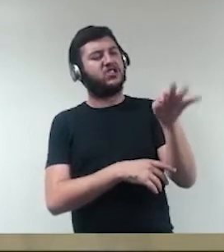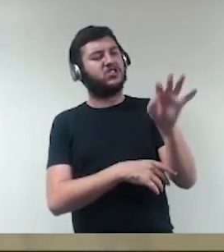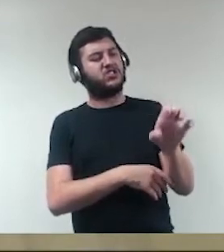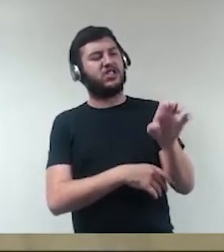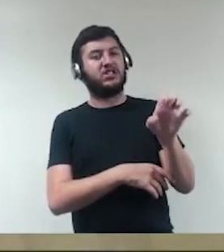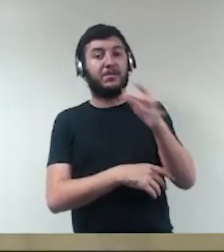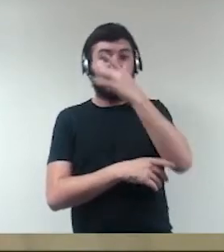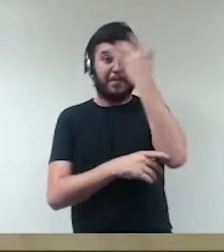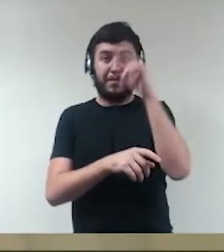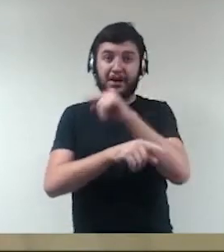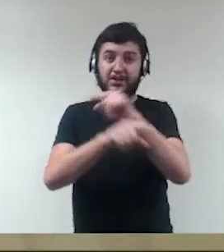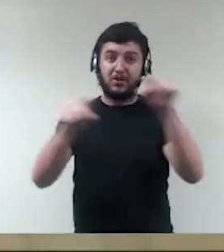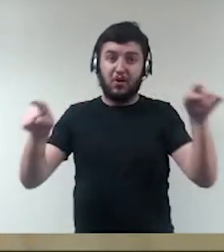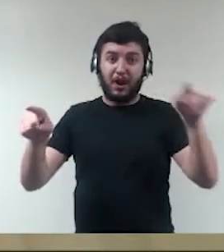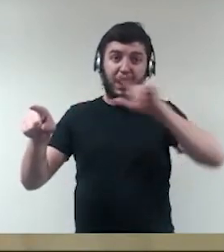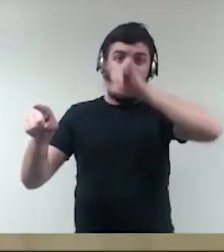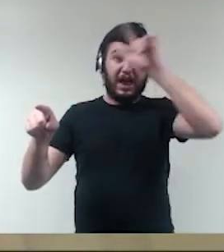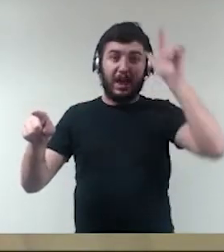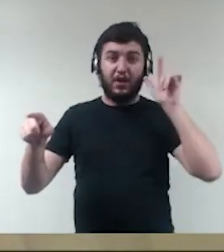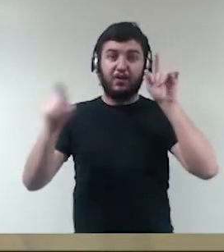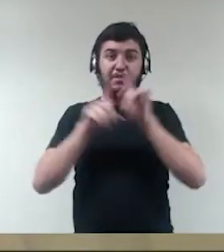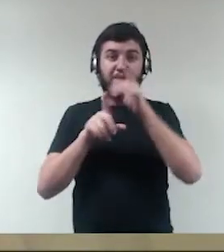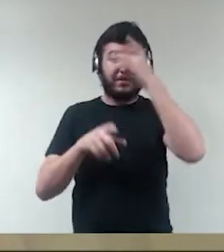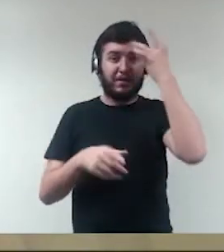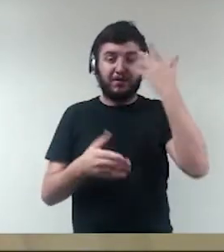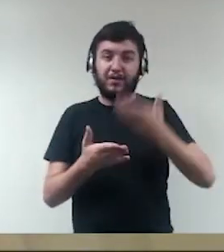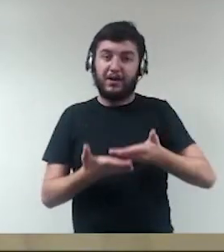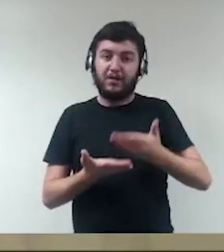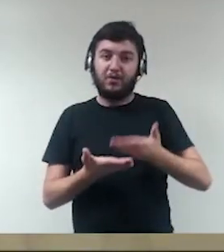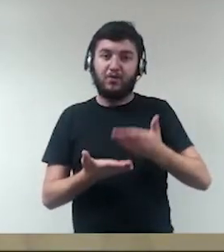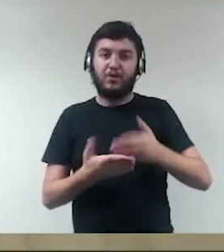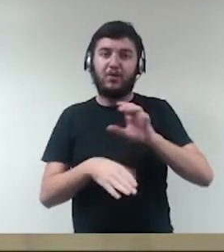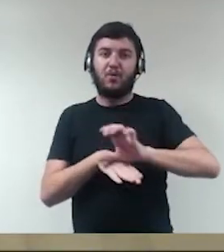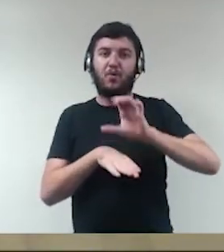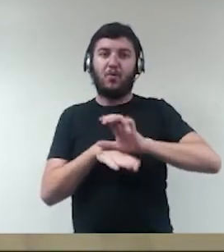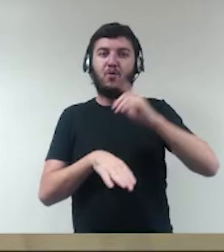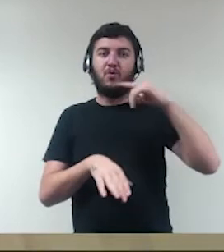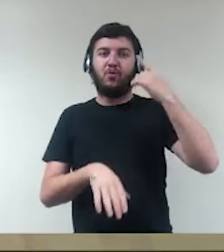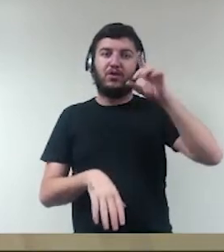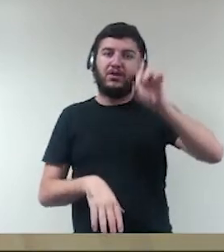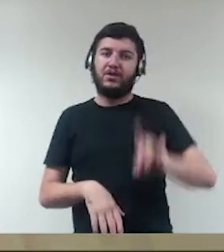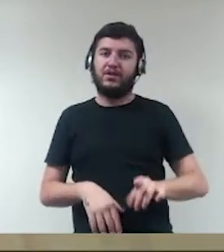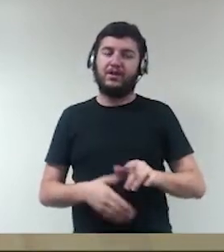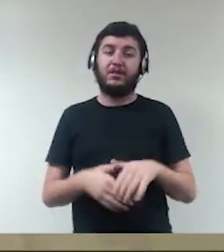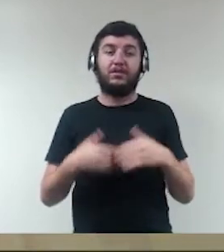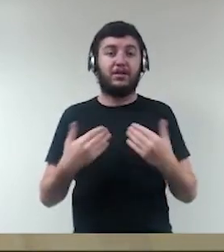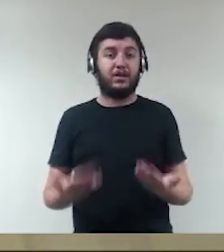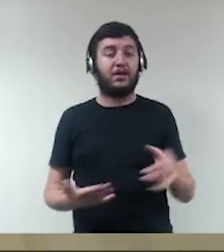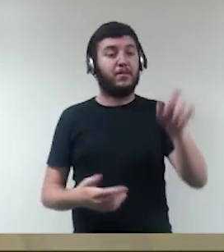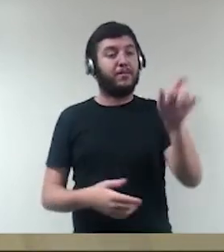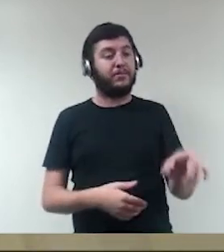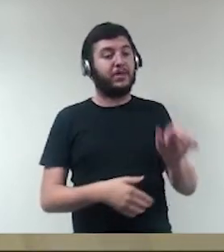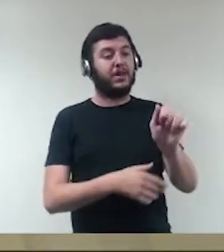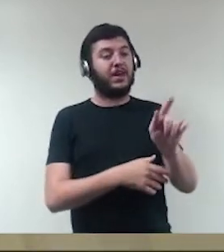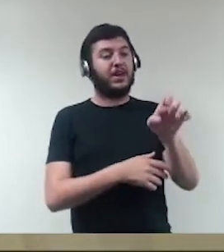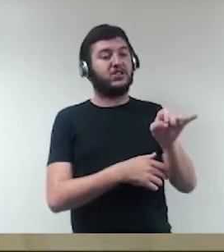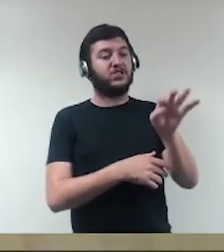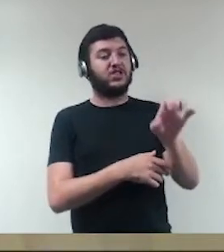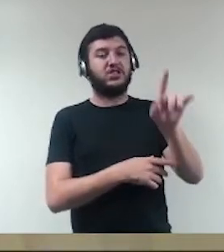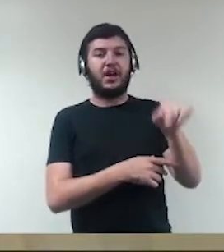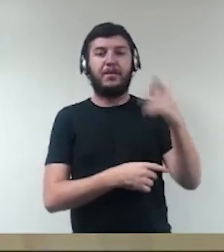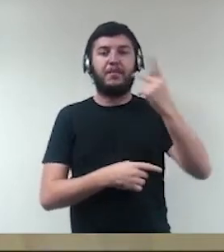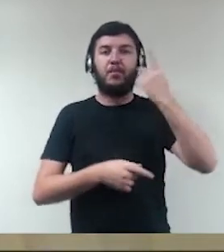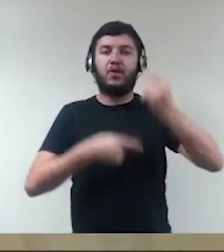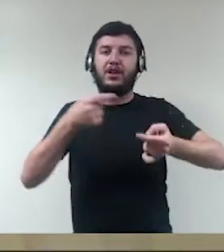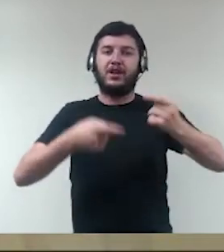e para os estudantes de direito que estão aqui? É... É um sentido lato, né, então, estão incluídos aí agentes políticos, servidores